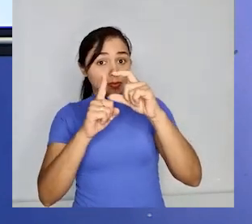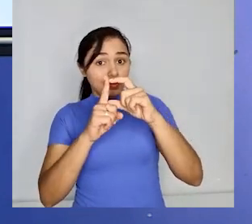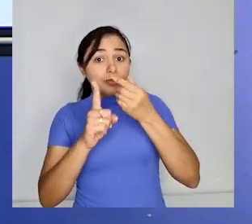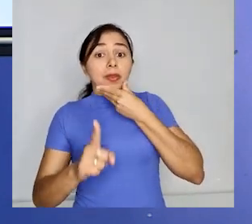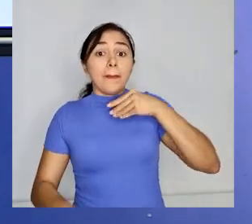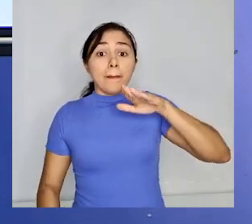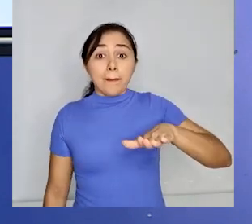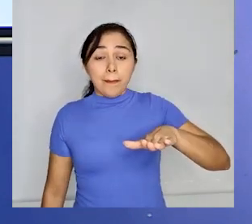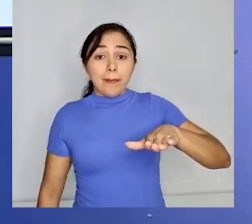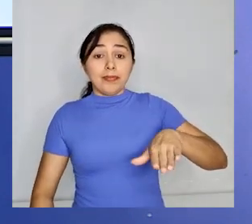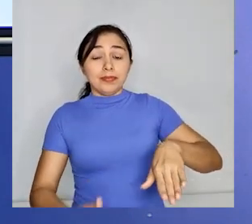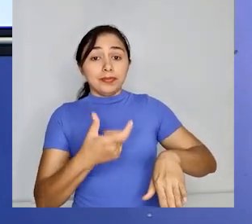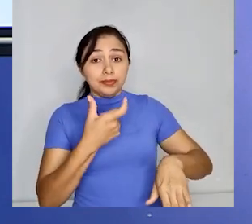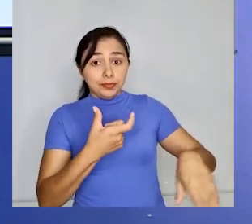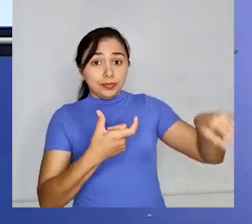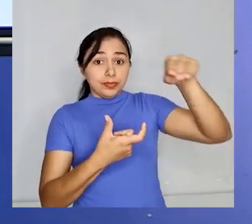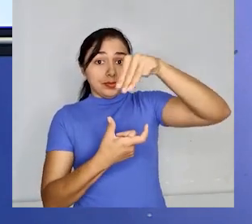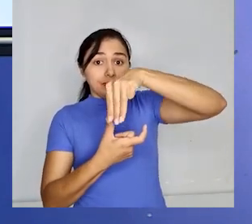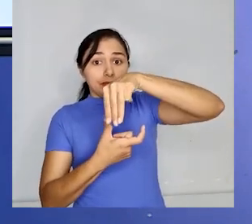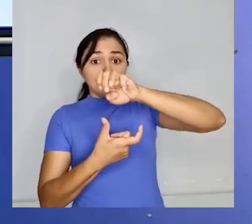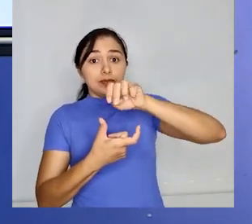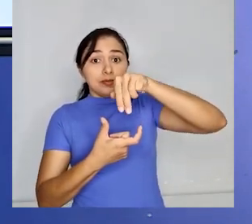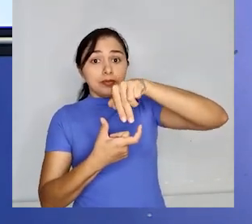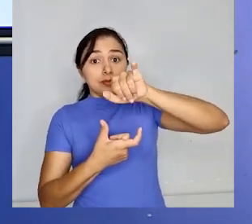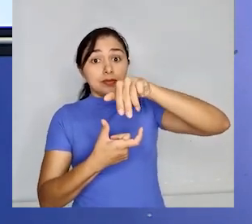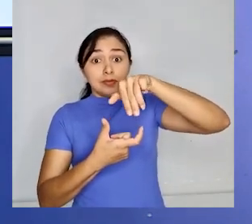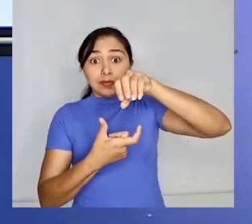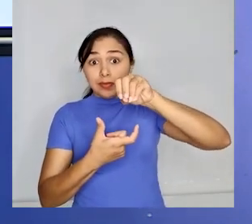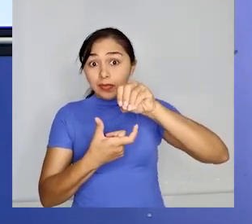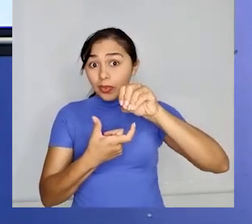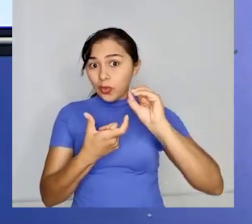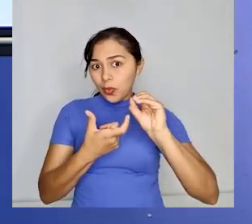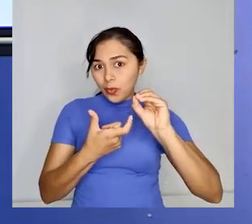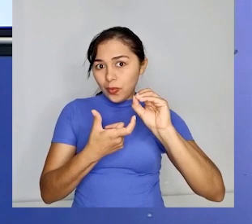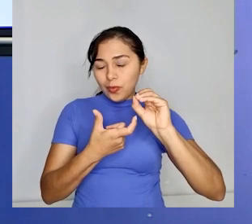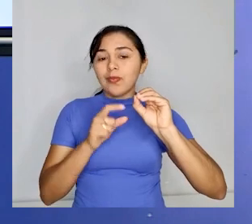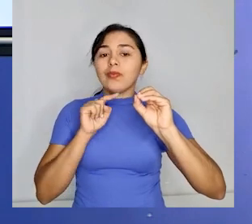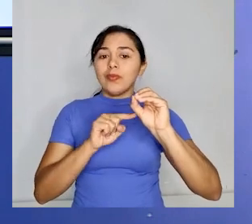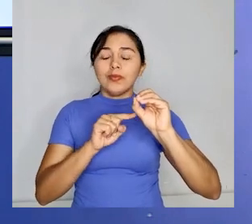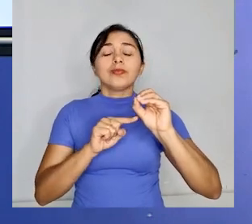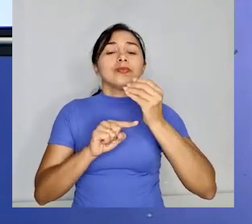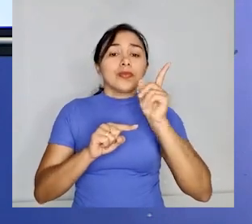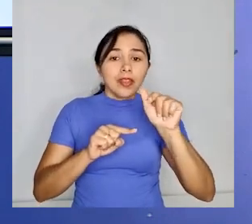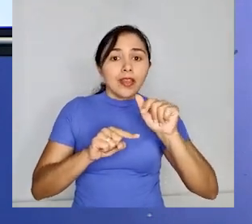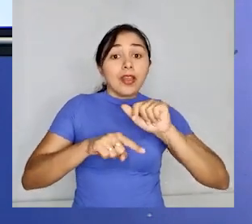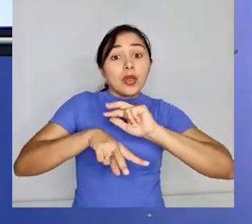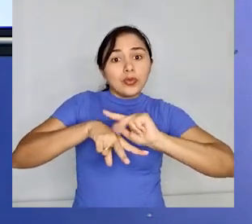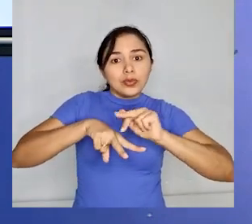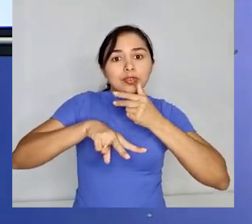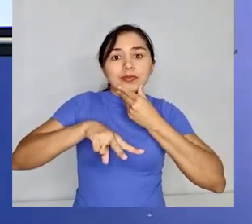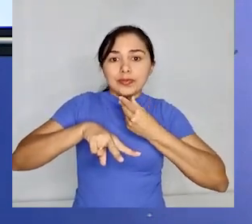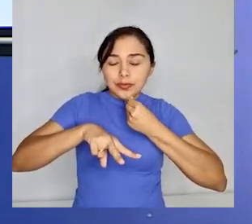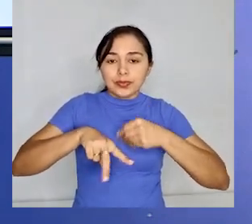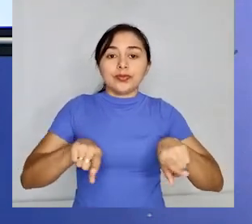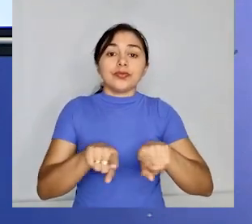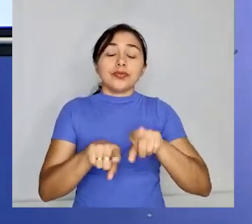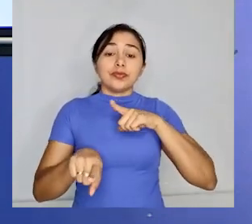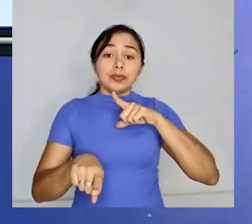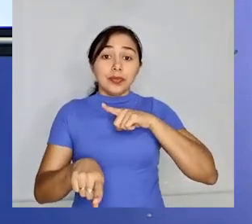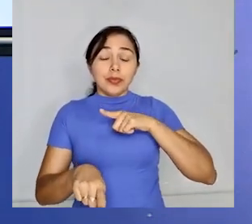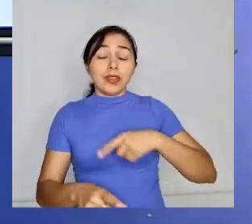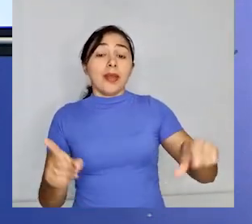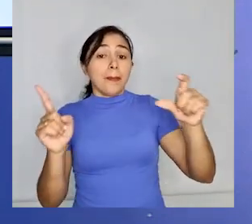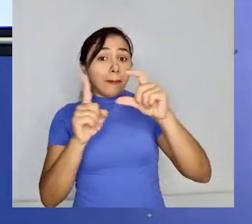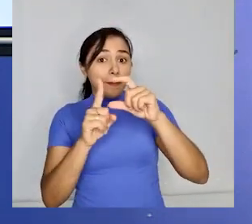possui a desinência de gênero, está indicando que esta palavra está no gênero masculino. Temos a palavra meninas, que